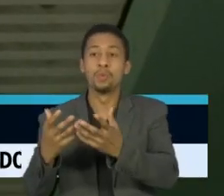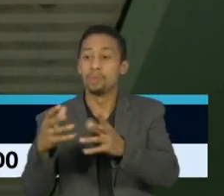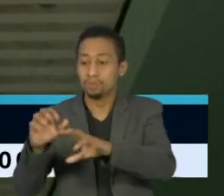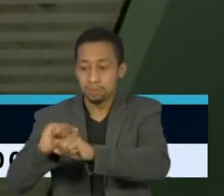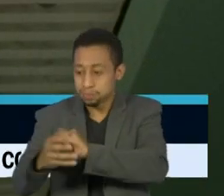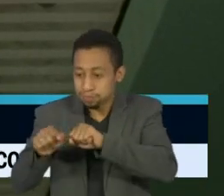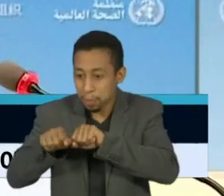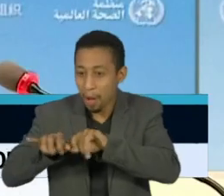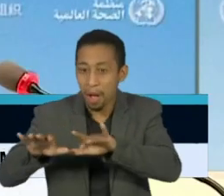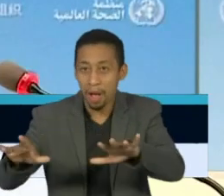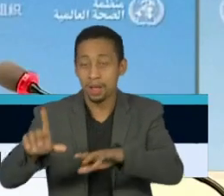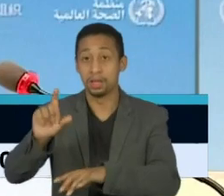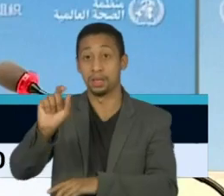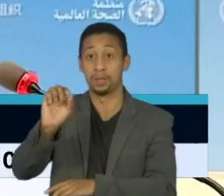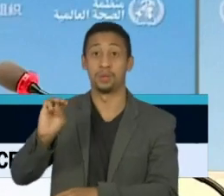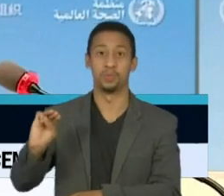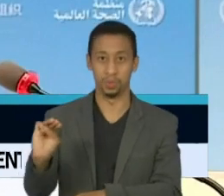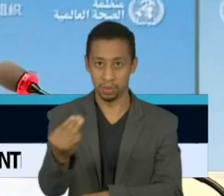na semana que vem.